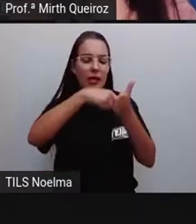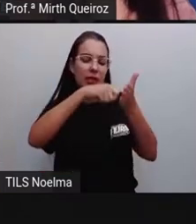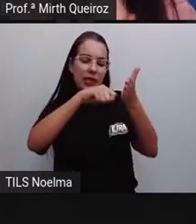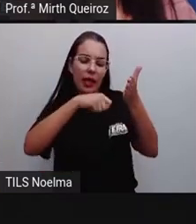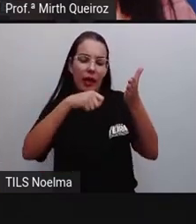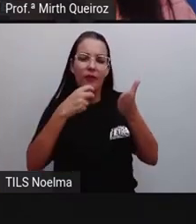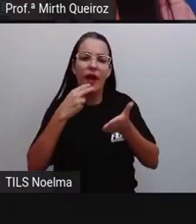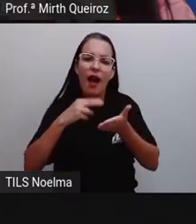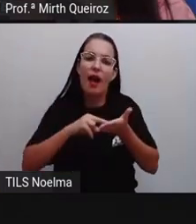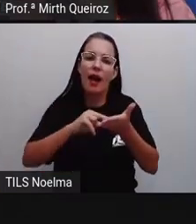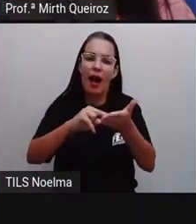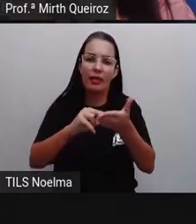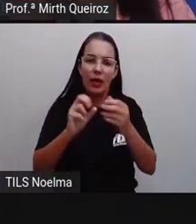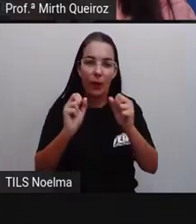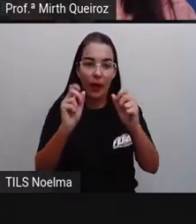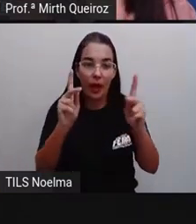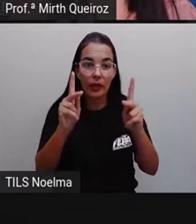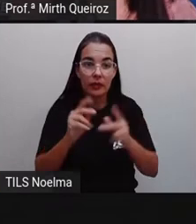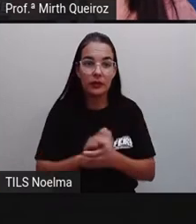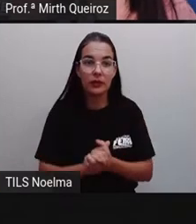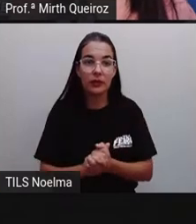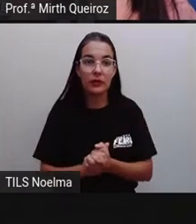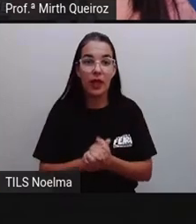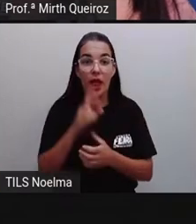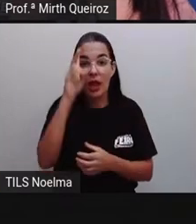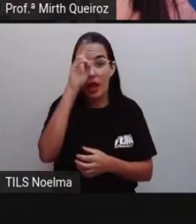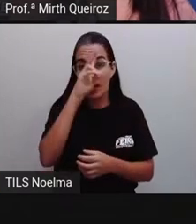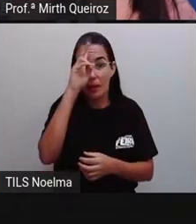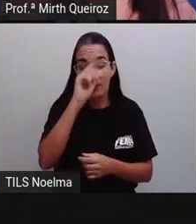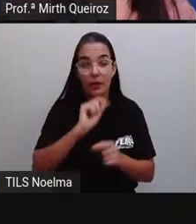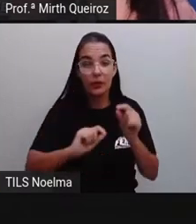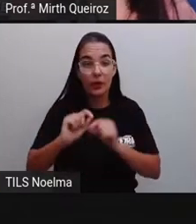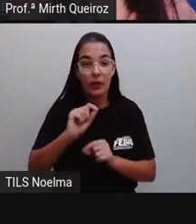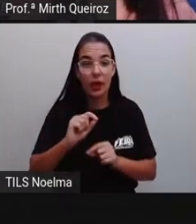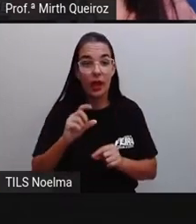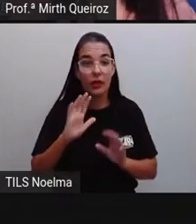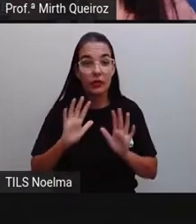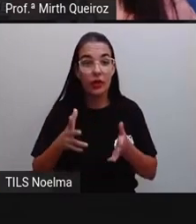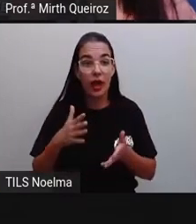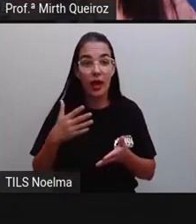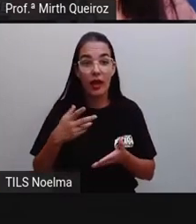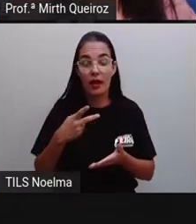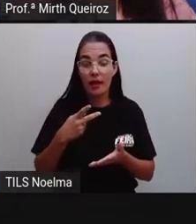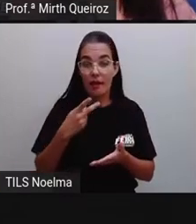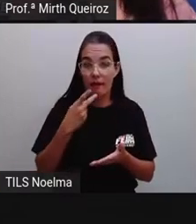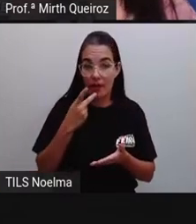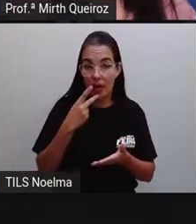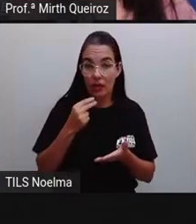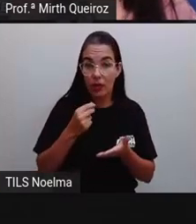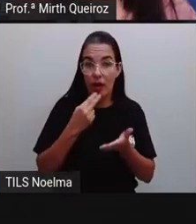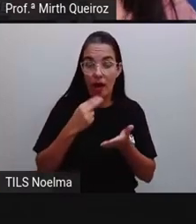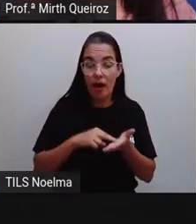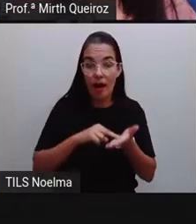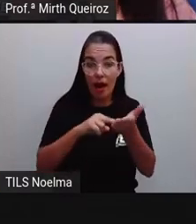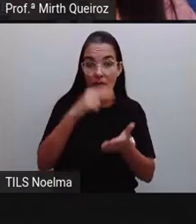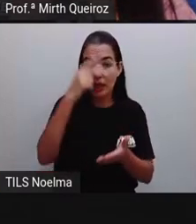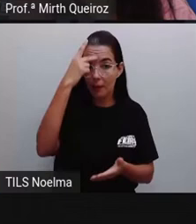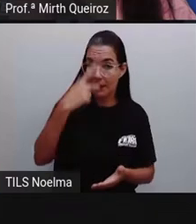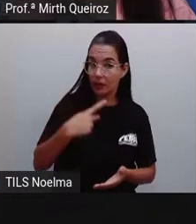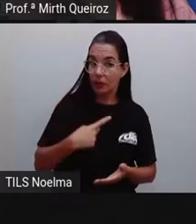essa carta, certo? Lembrando que nós estamos falando de uma carta pessoal que tem